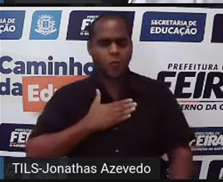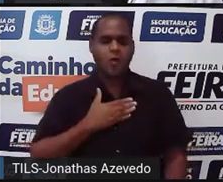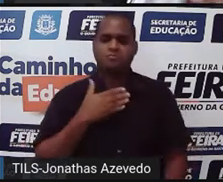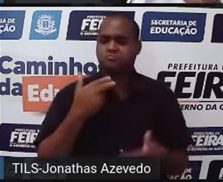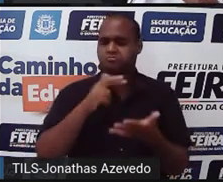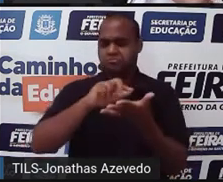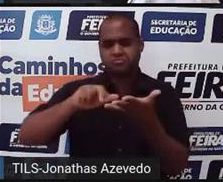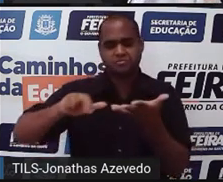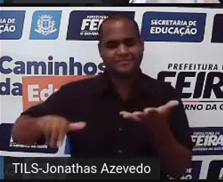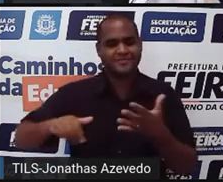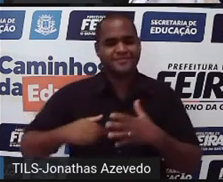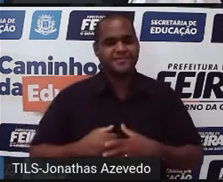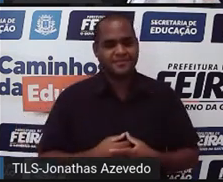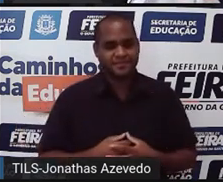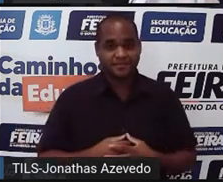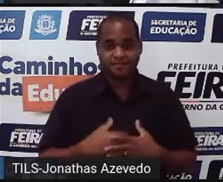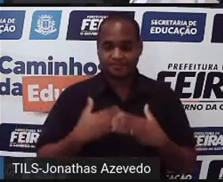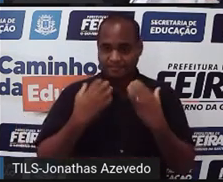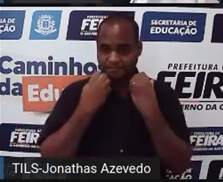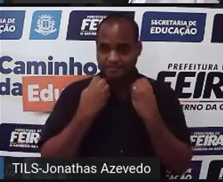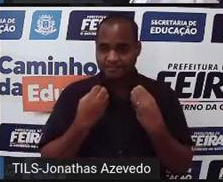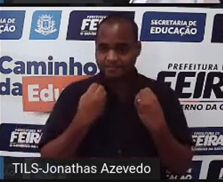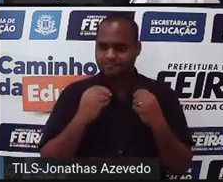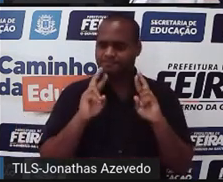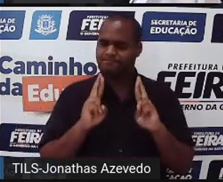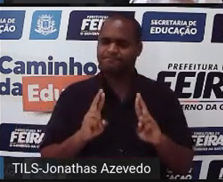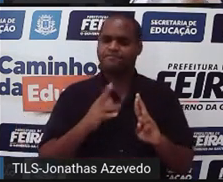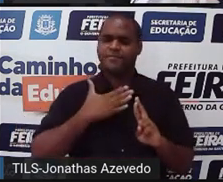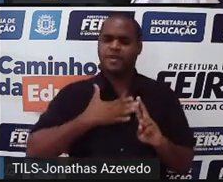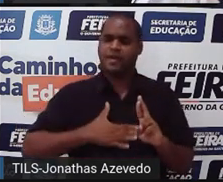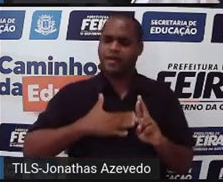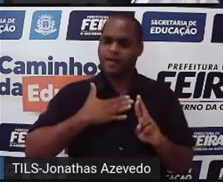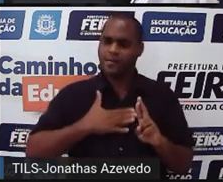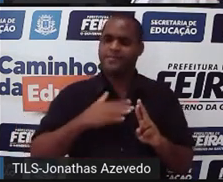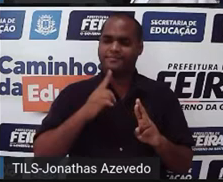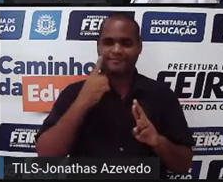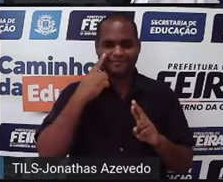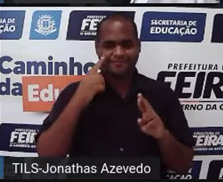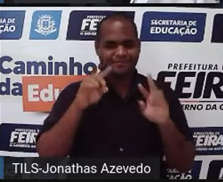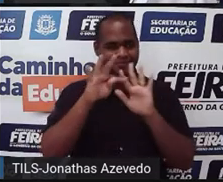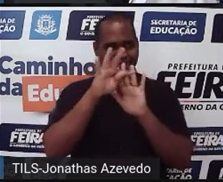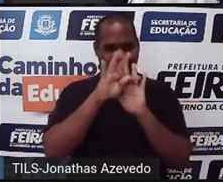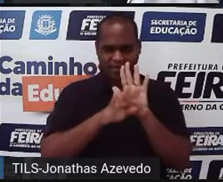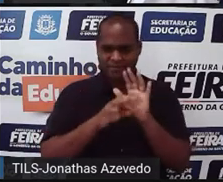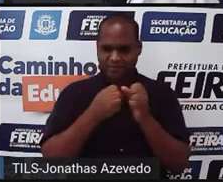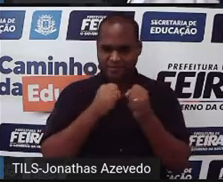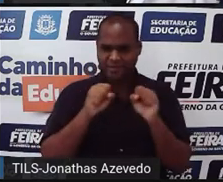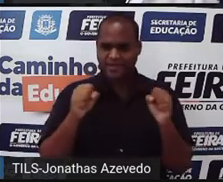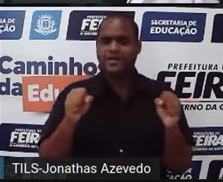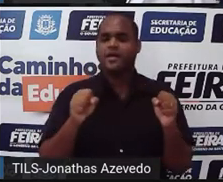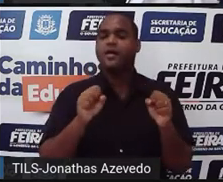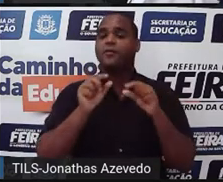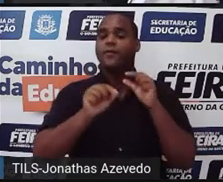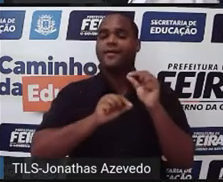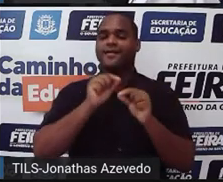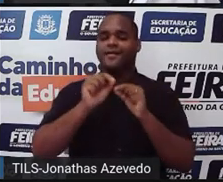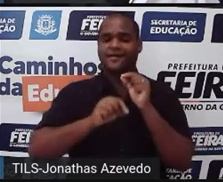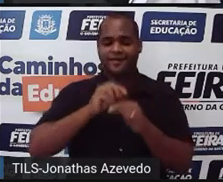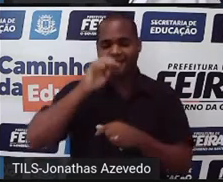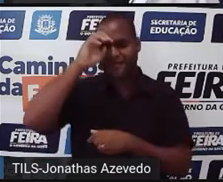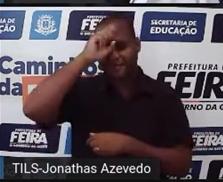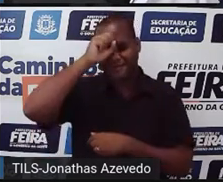bom? Bom, mas fica tranquilo, apesar de estar nesse textinho aí um pouco grande sobre o que a gente vai aprender,